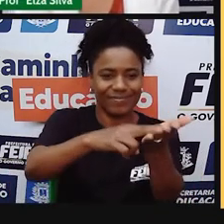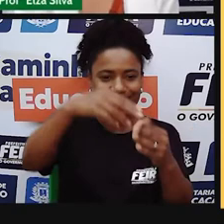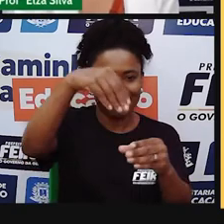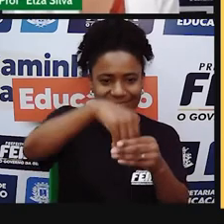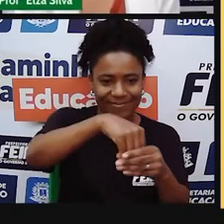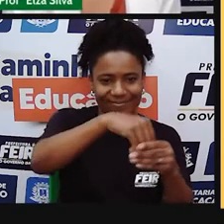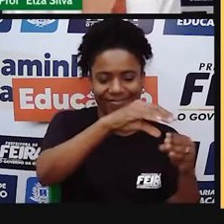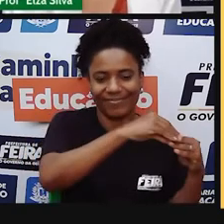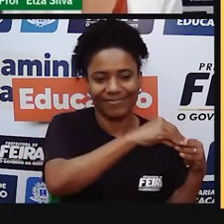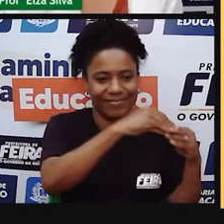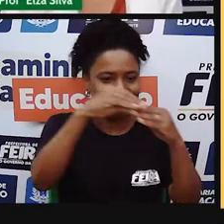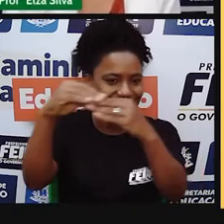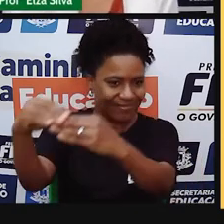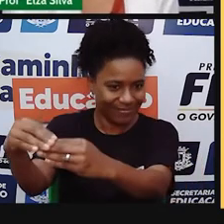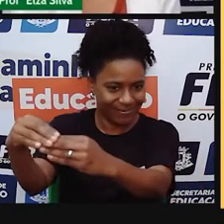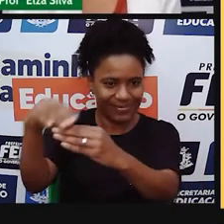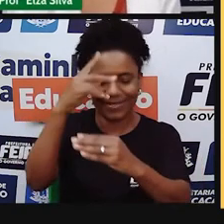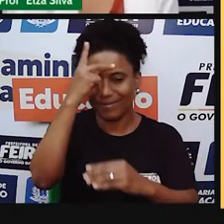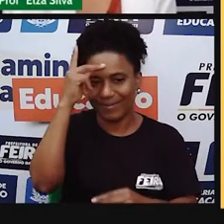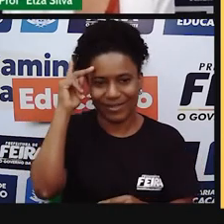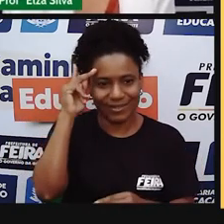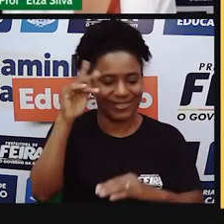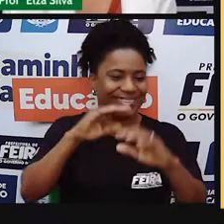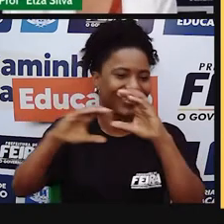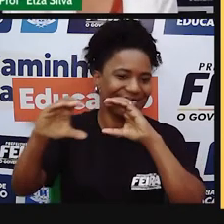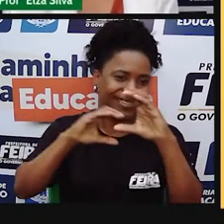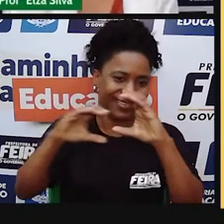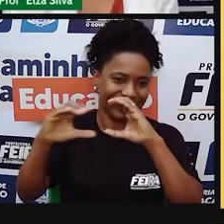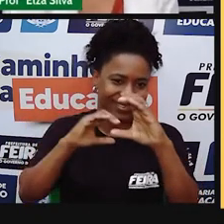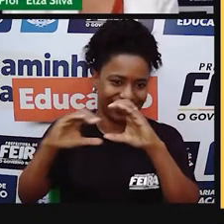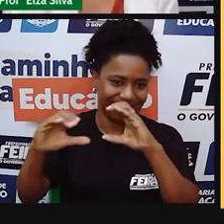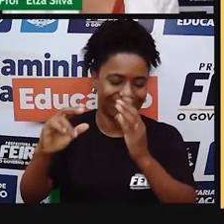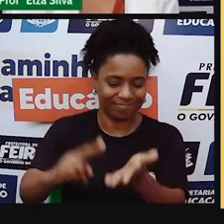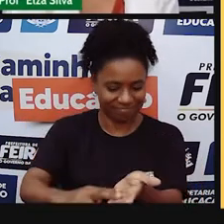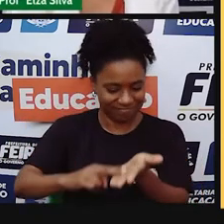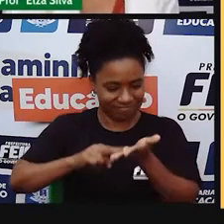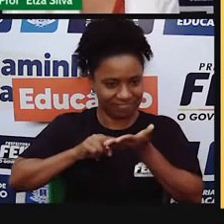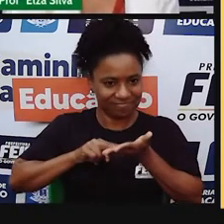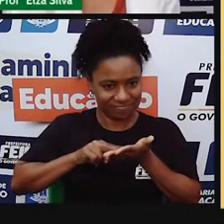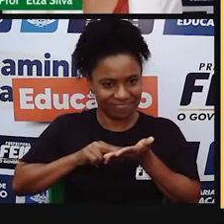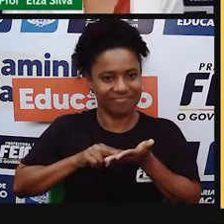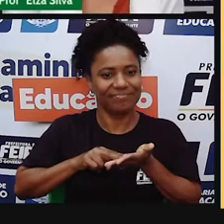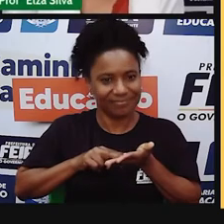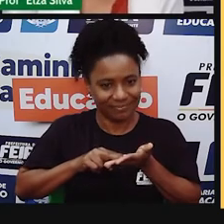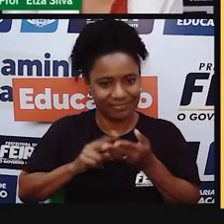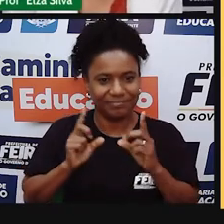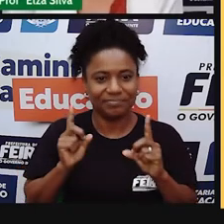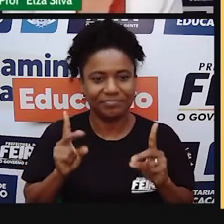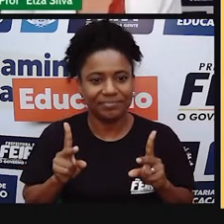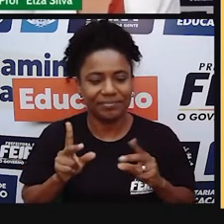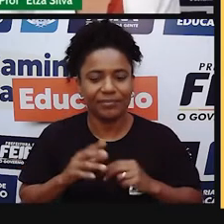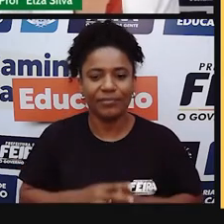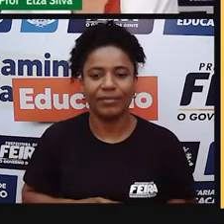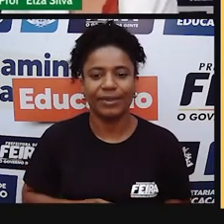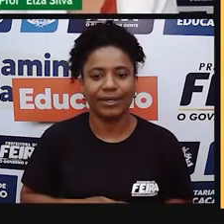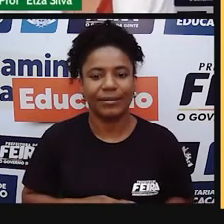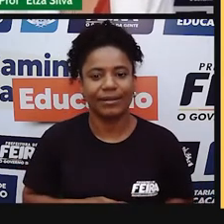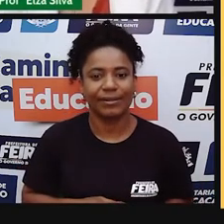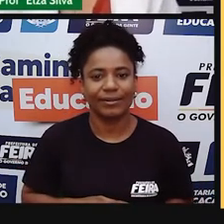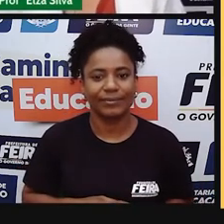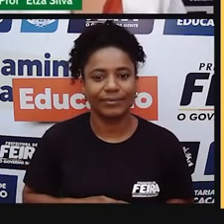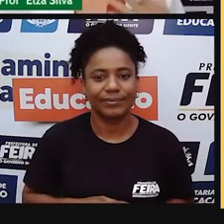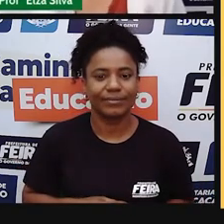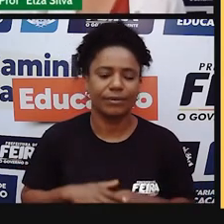com as quais você gostaria de se comunicar. Ok? É claro que,